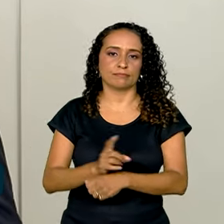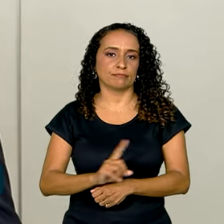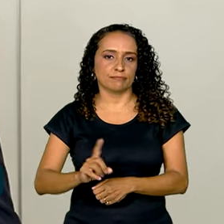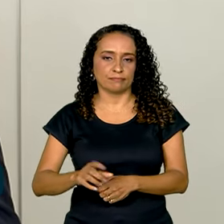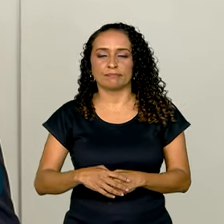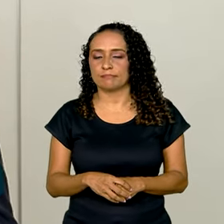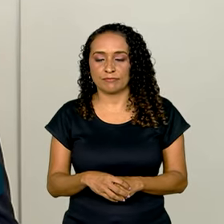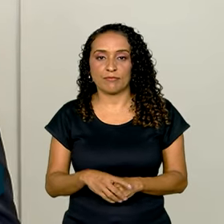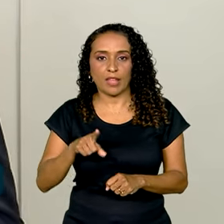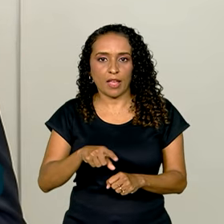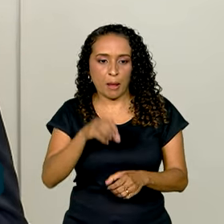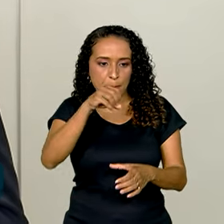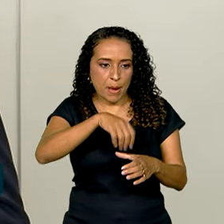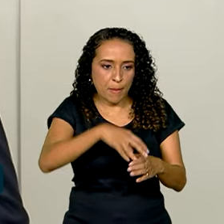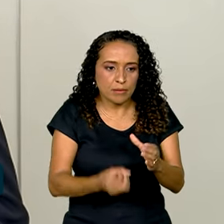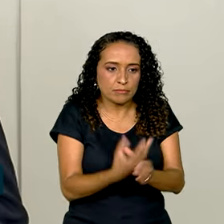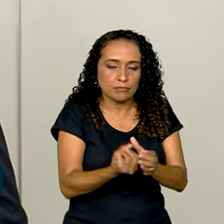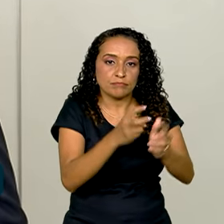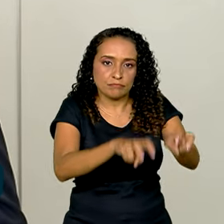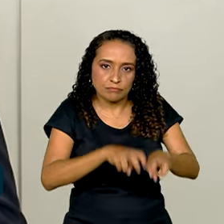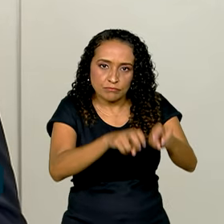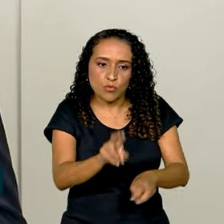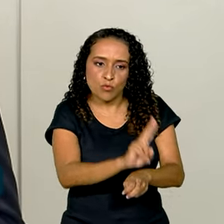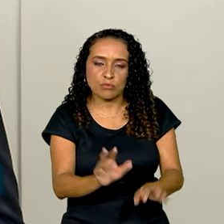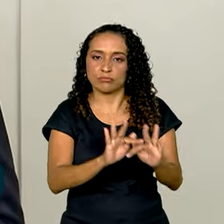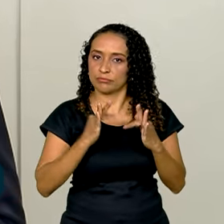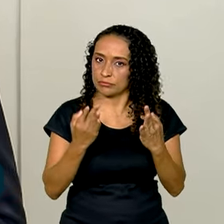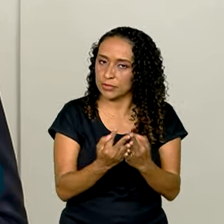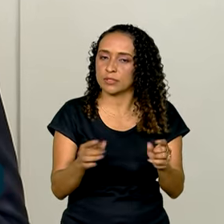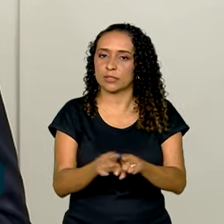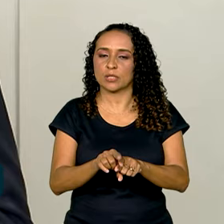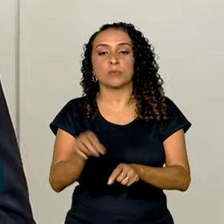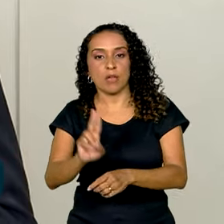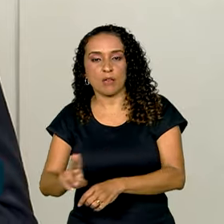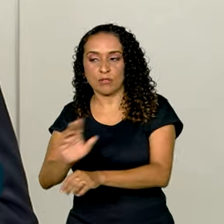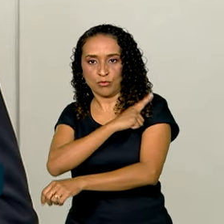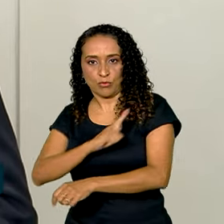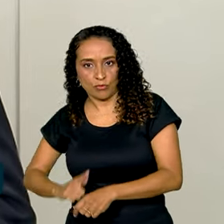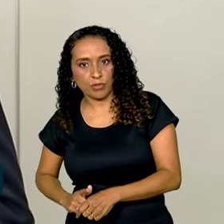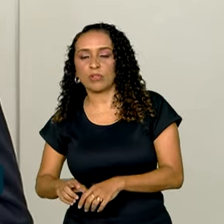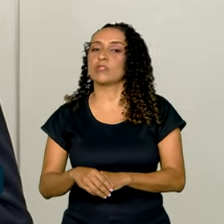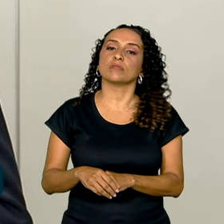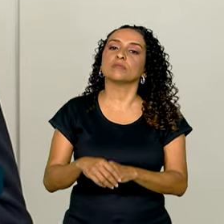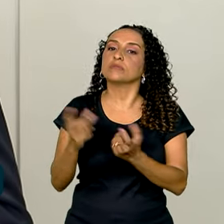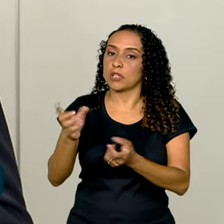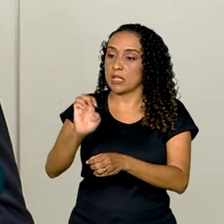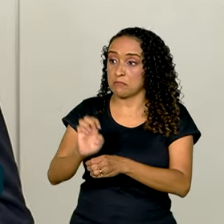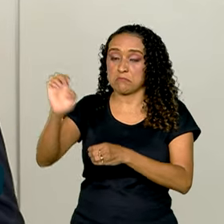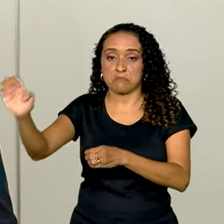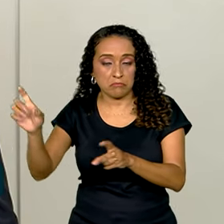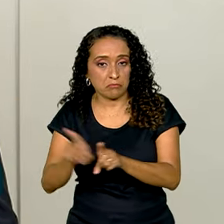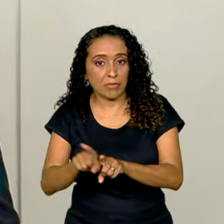Foi produção agrícola, foi consumo das famílias, foi consumo do governo, foram as exportações.